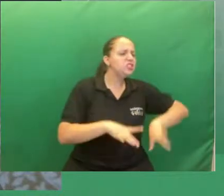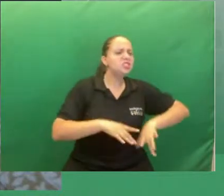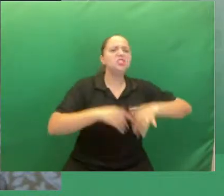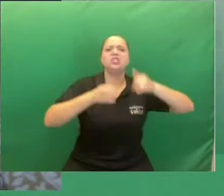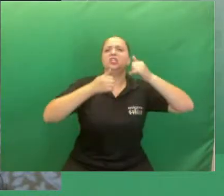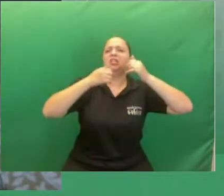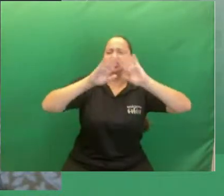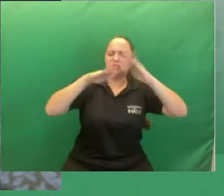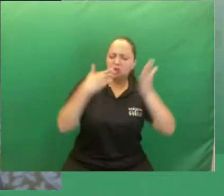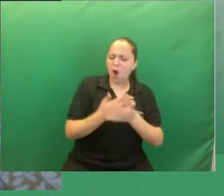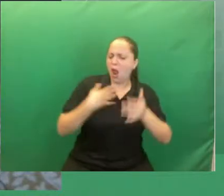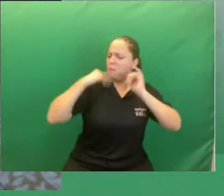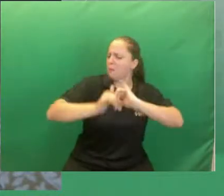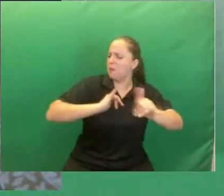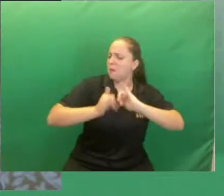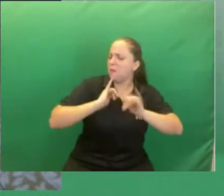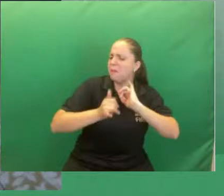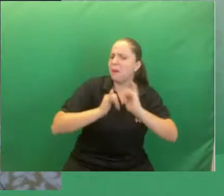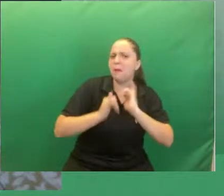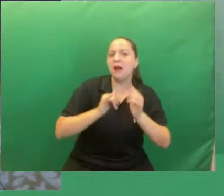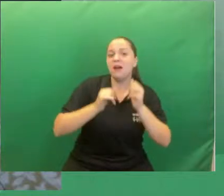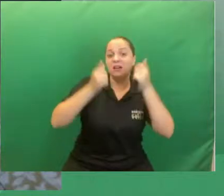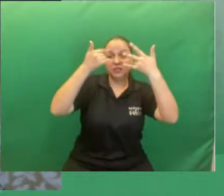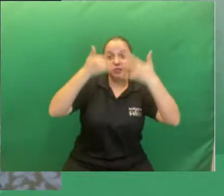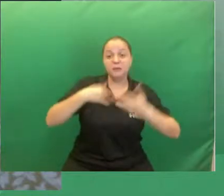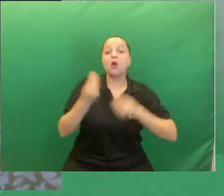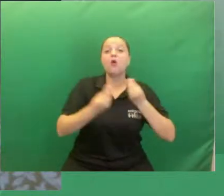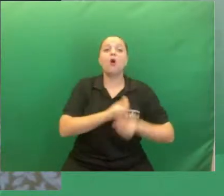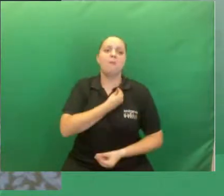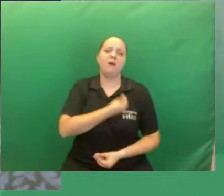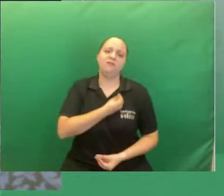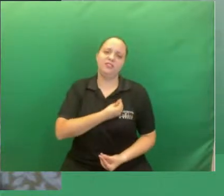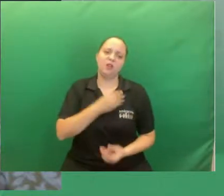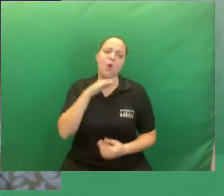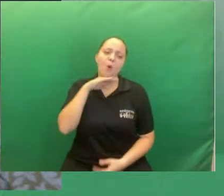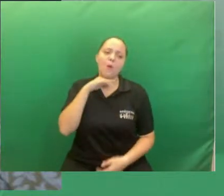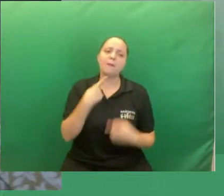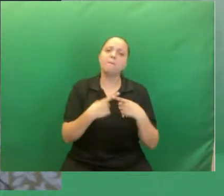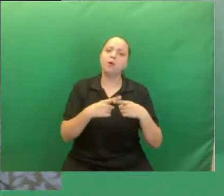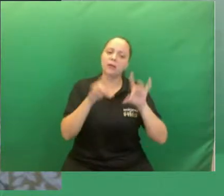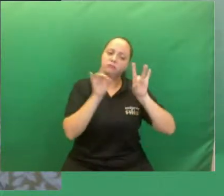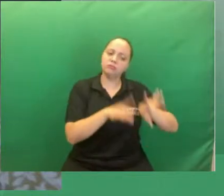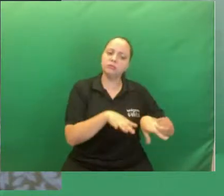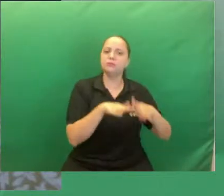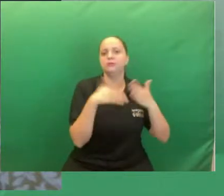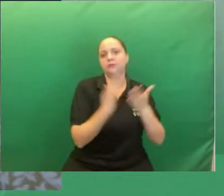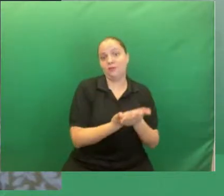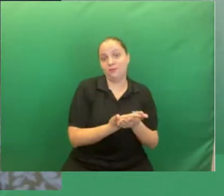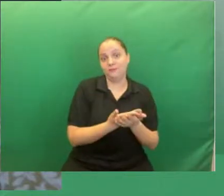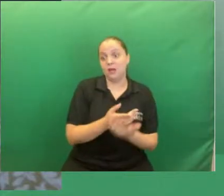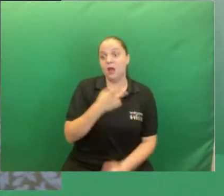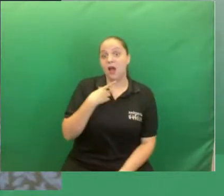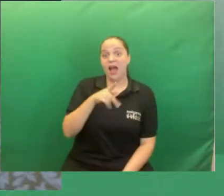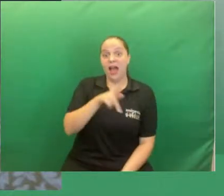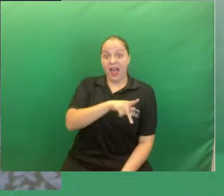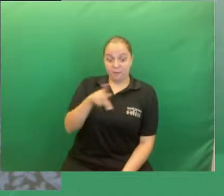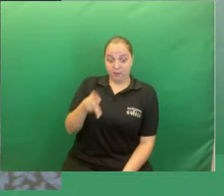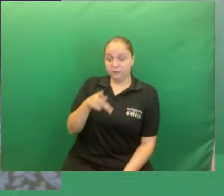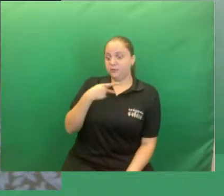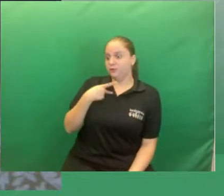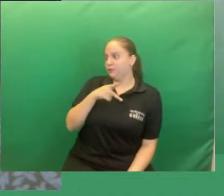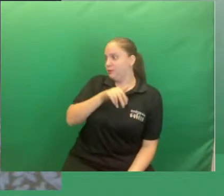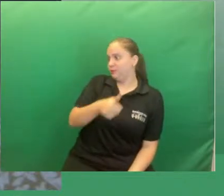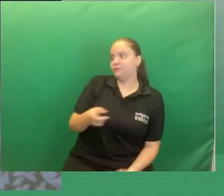remorso faz um julgamento sobre sua prática e o ensino da gramática descontextualizada na sala